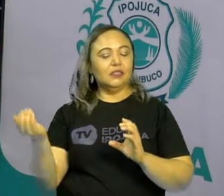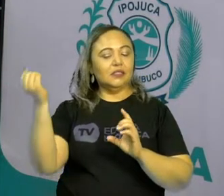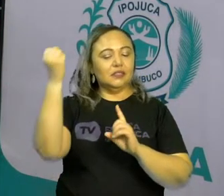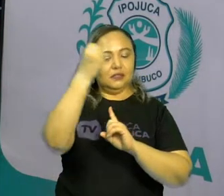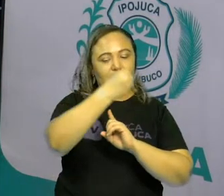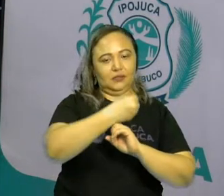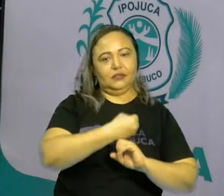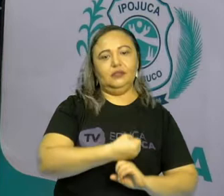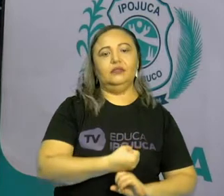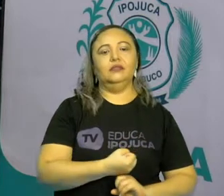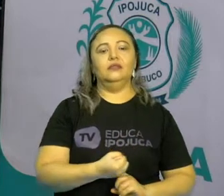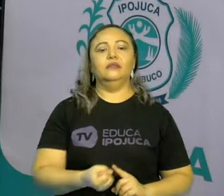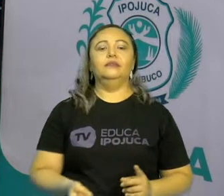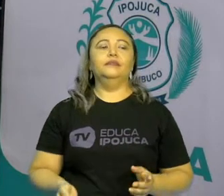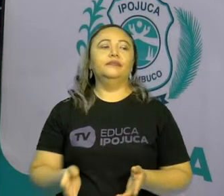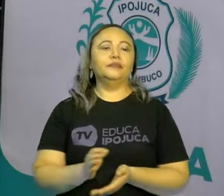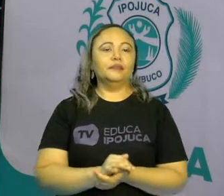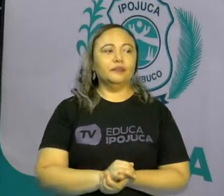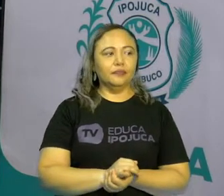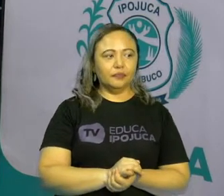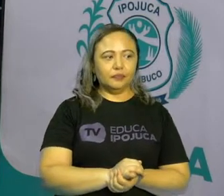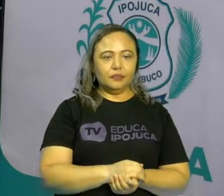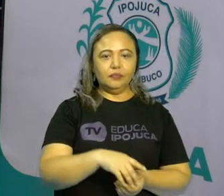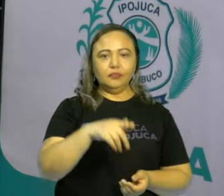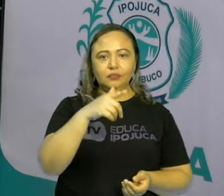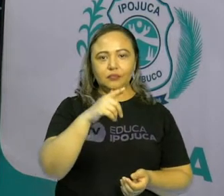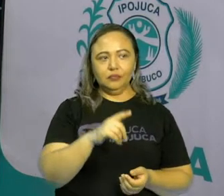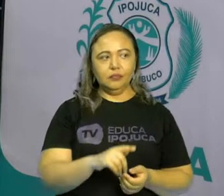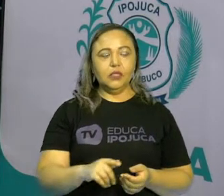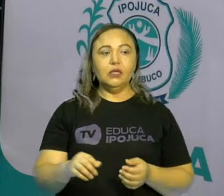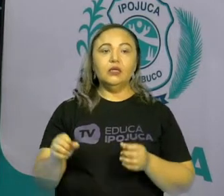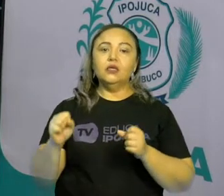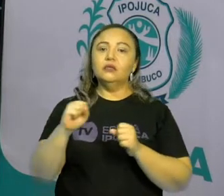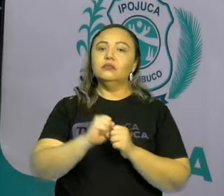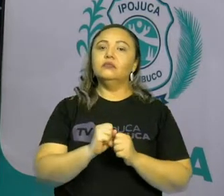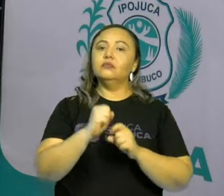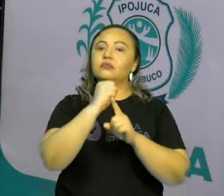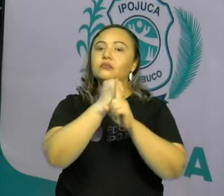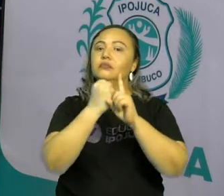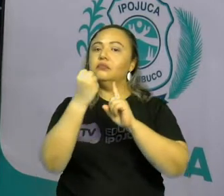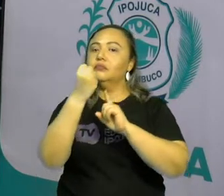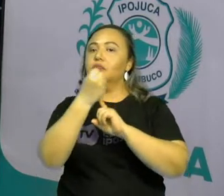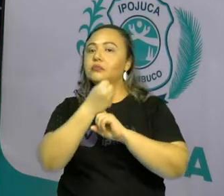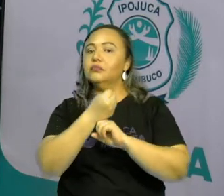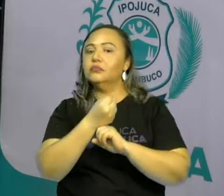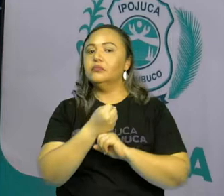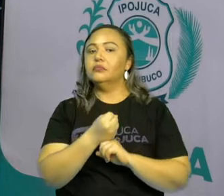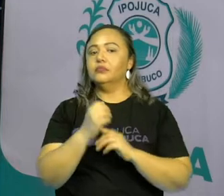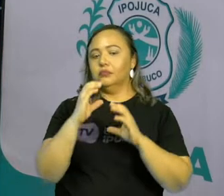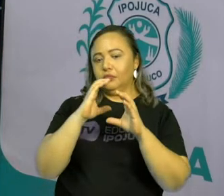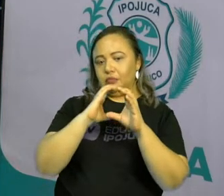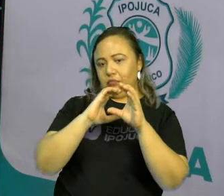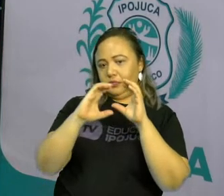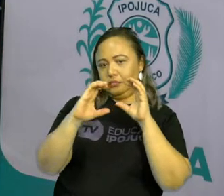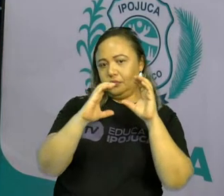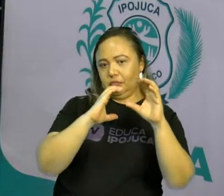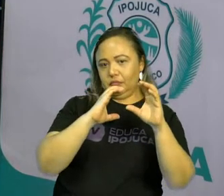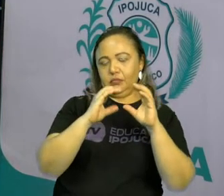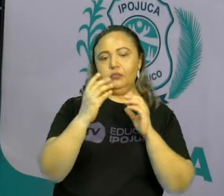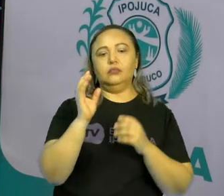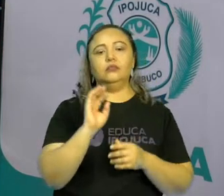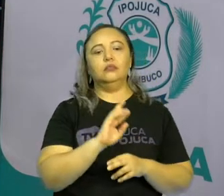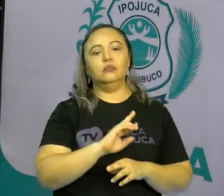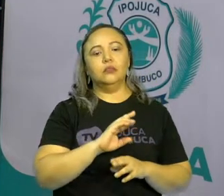outros e com si mesmo. Então, vamos lá. Na sociedade existem vários tipos de comunidades, que a gente já falou.